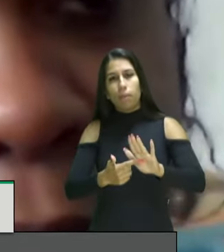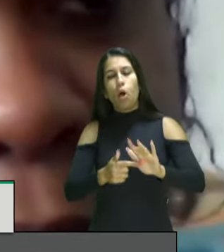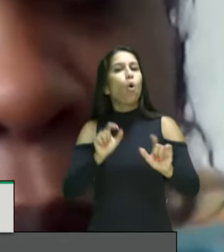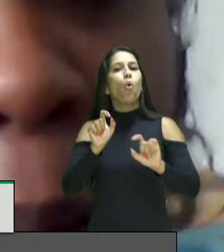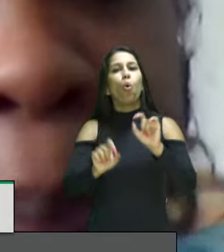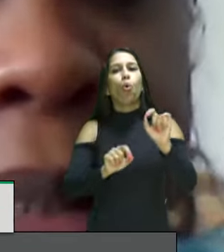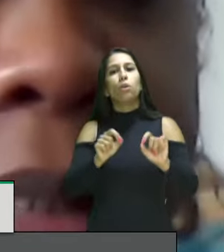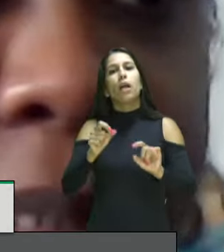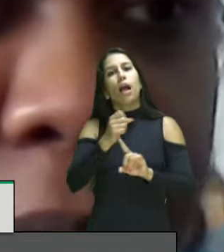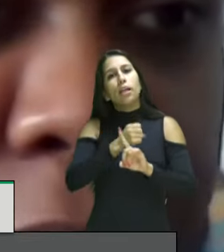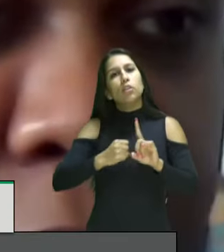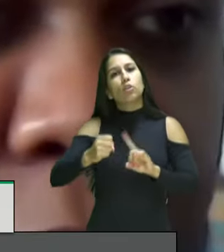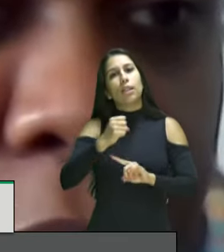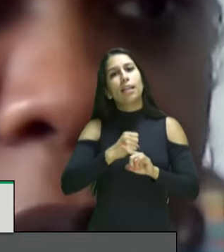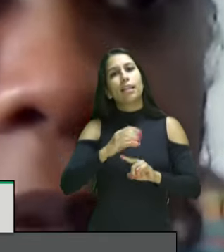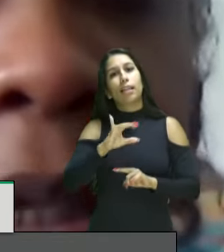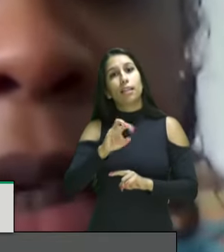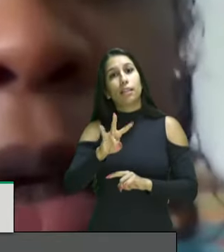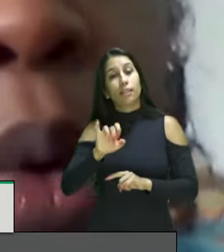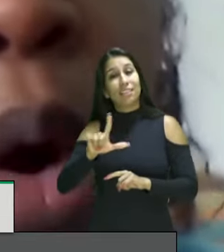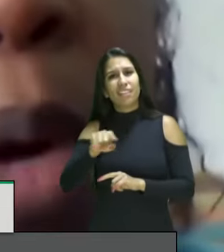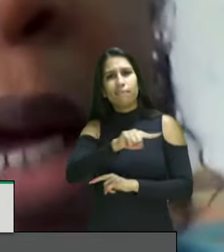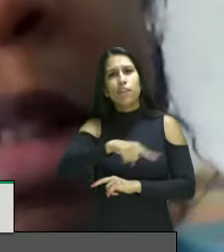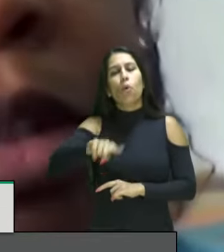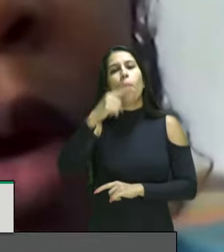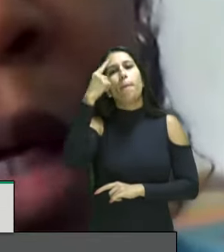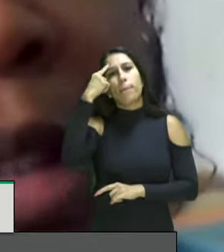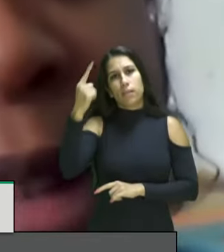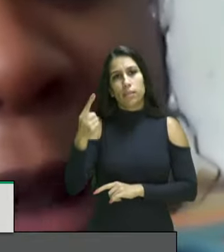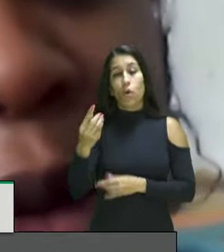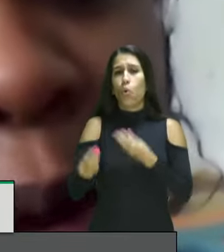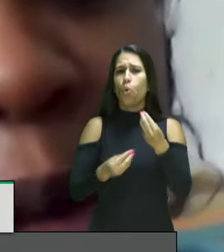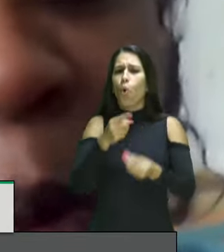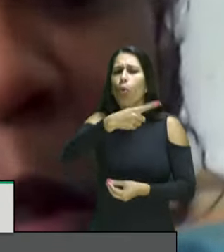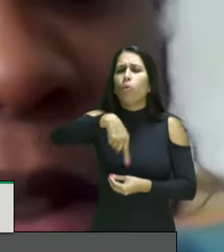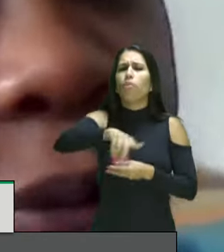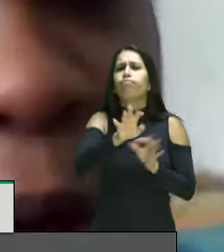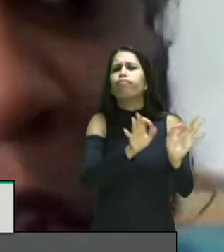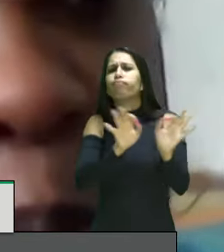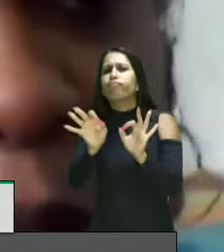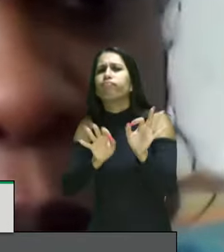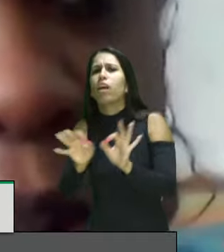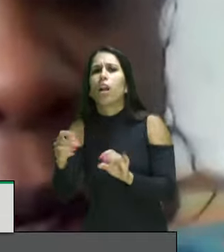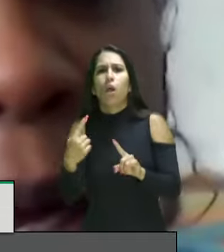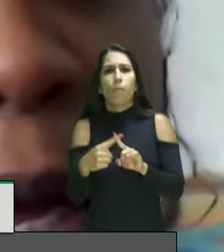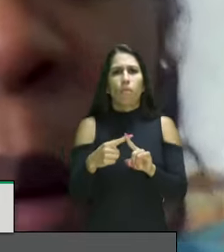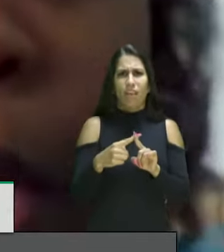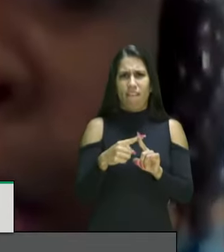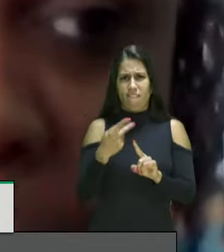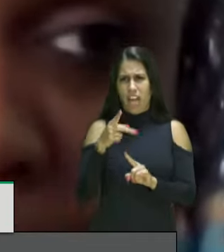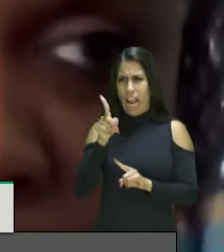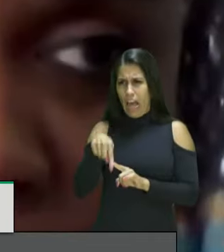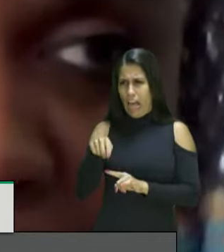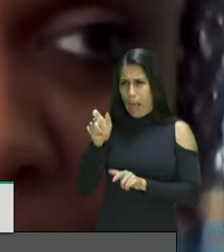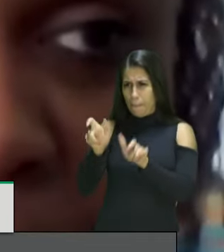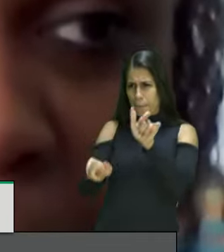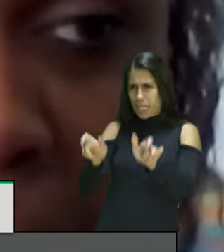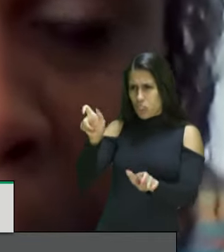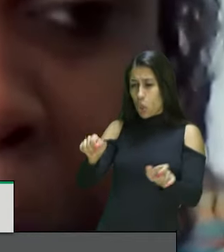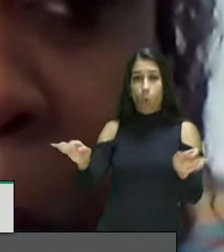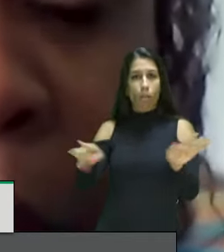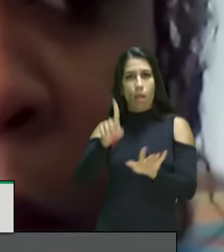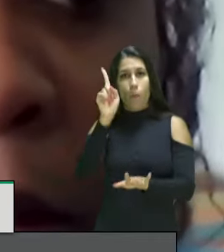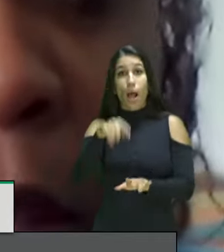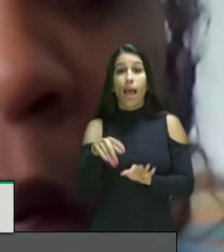sociedade civil está pensando e como essas organizações porque não se fala de pessoas é organizações